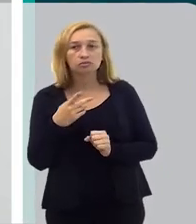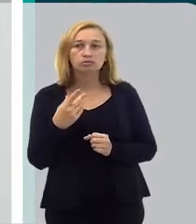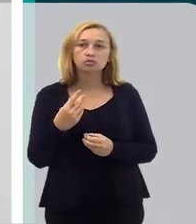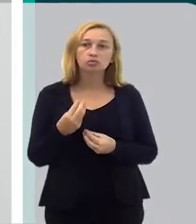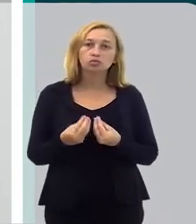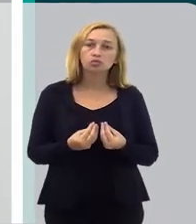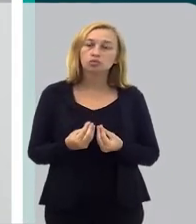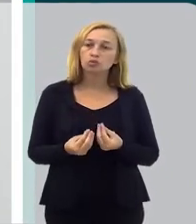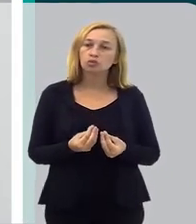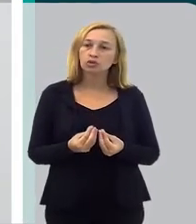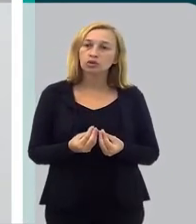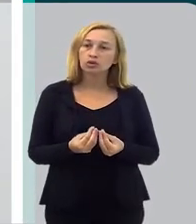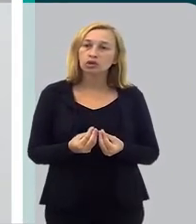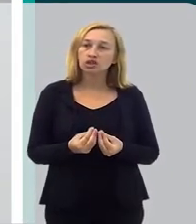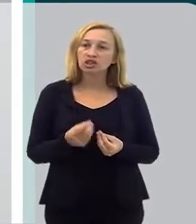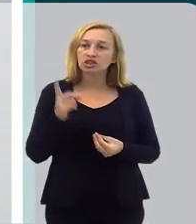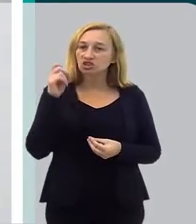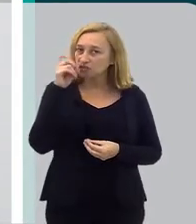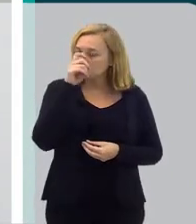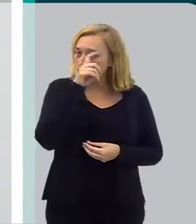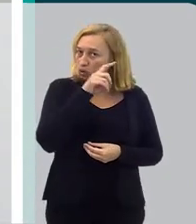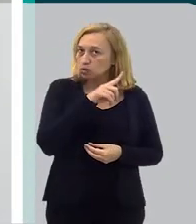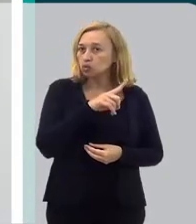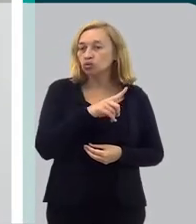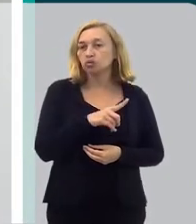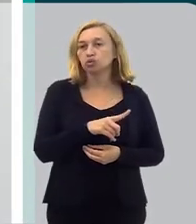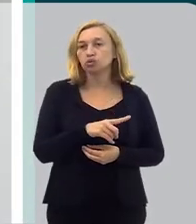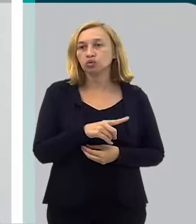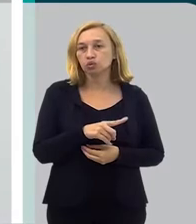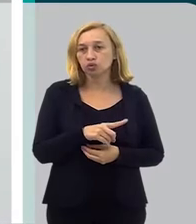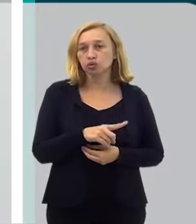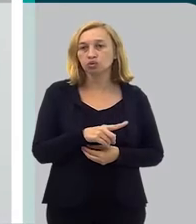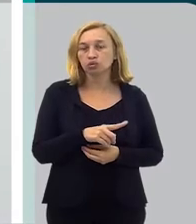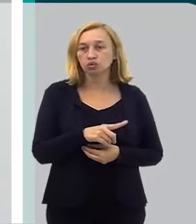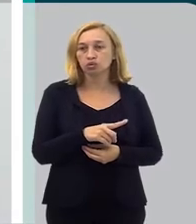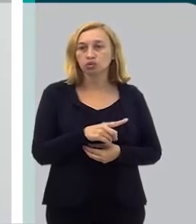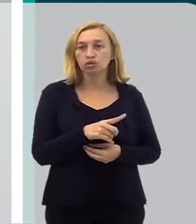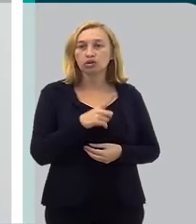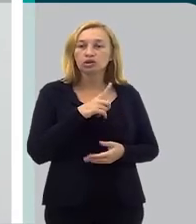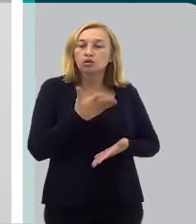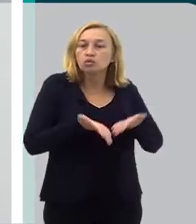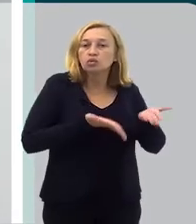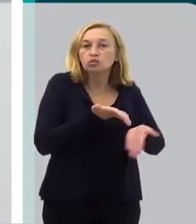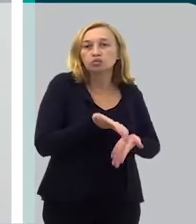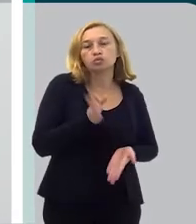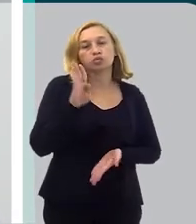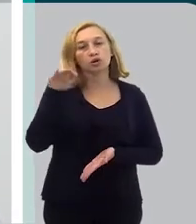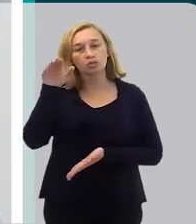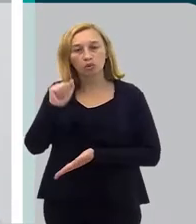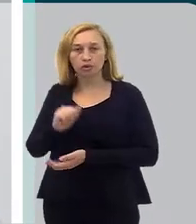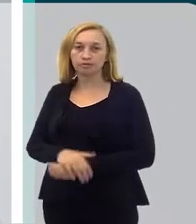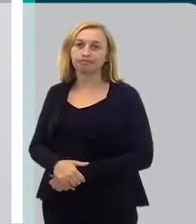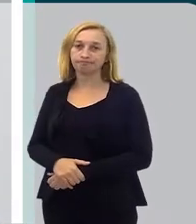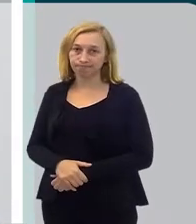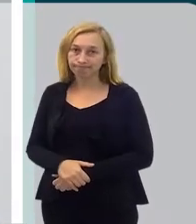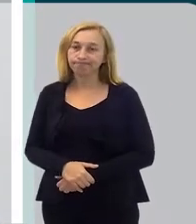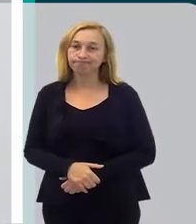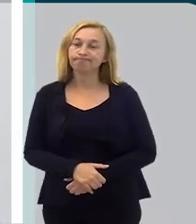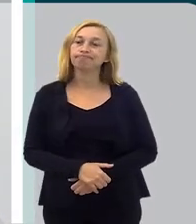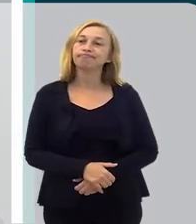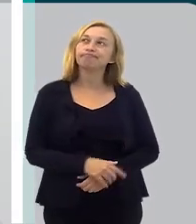como algo que venha a dificultar a construção de um hábito de cuidado em saúde bucal. Então,